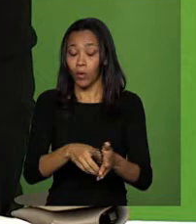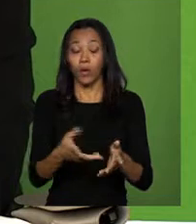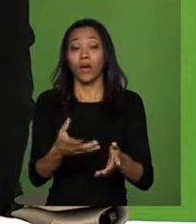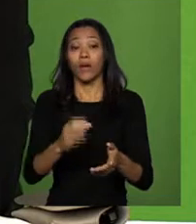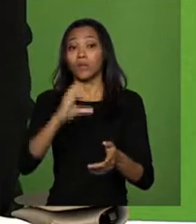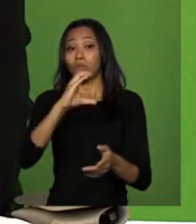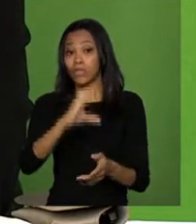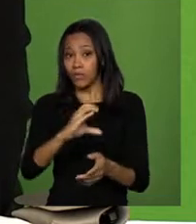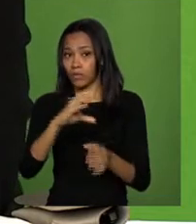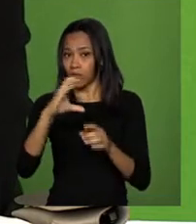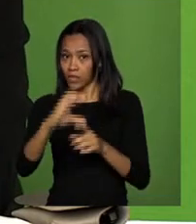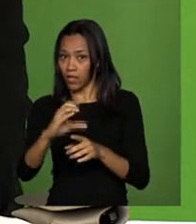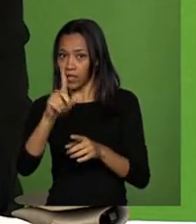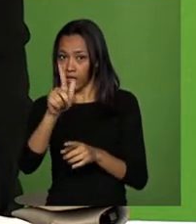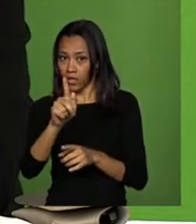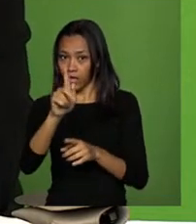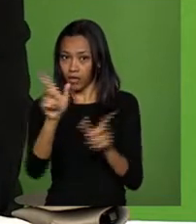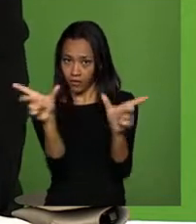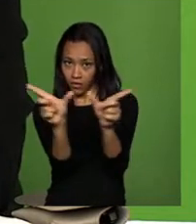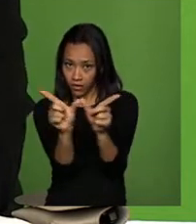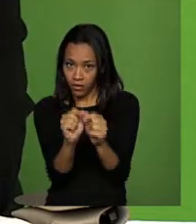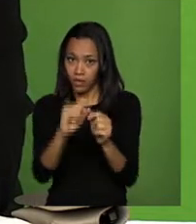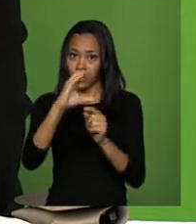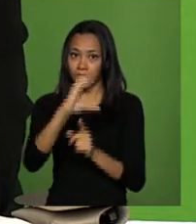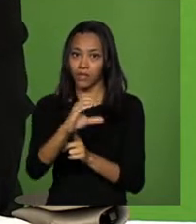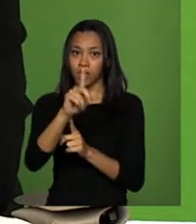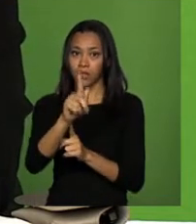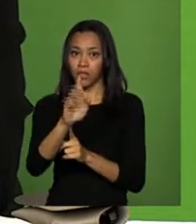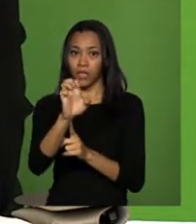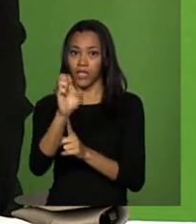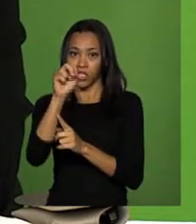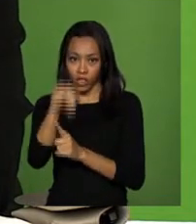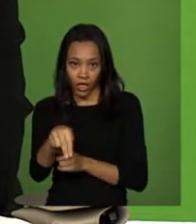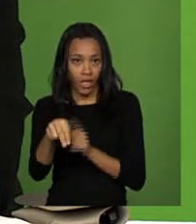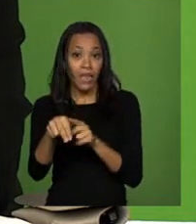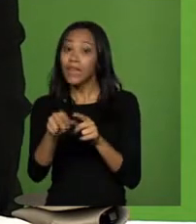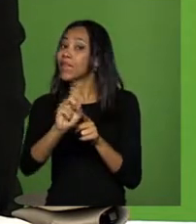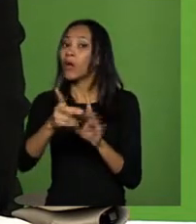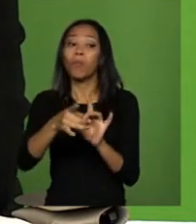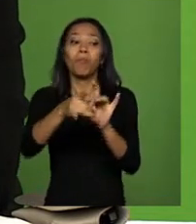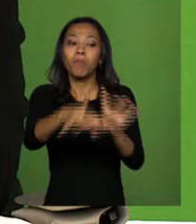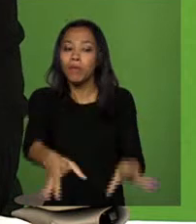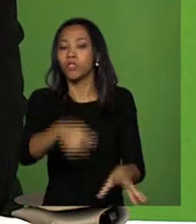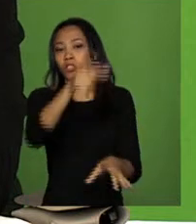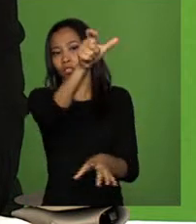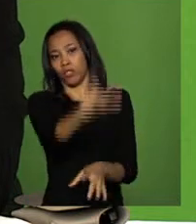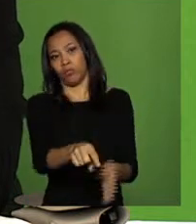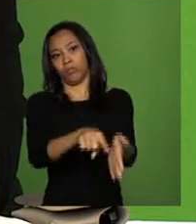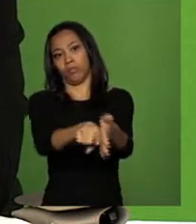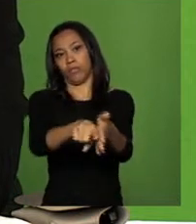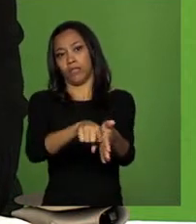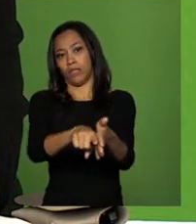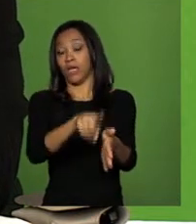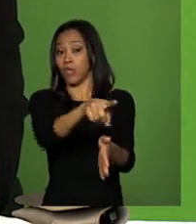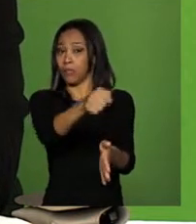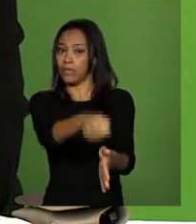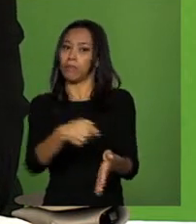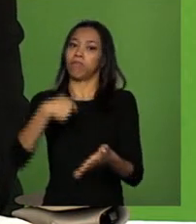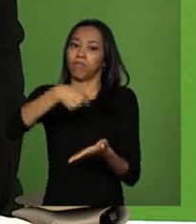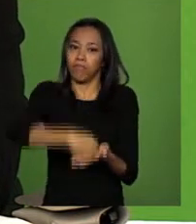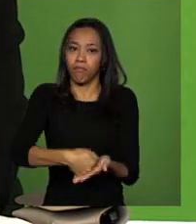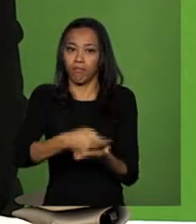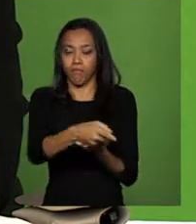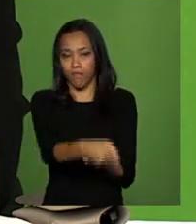E a pessoa acessou. E aí, você está permitindo a regularização ambiental, desde que ele pague a repartição de